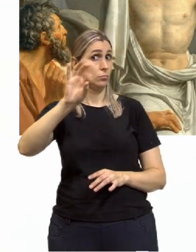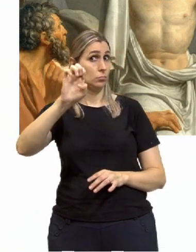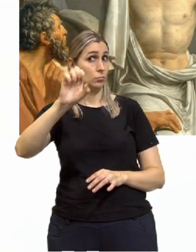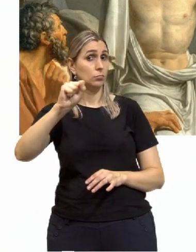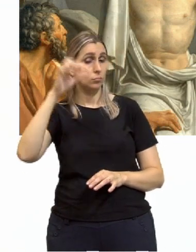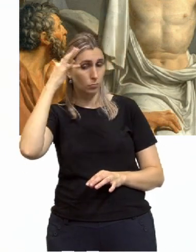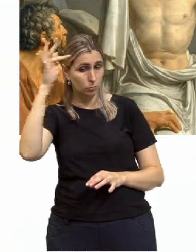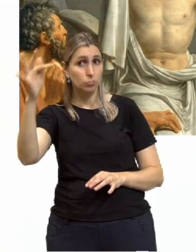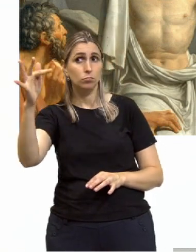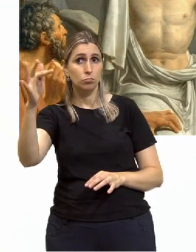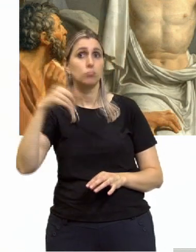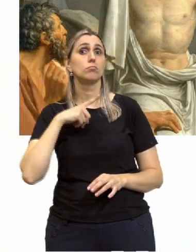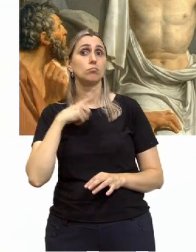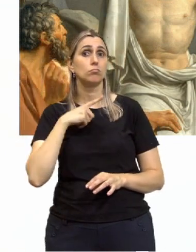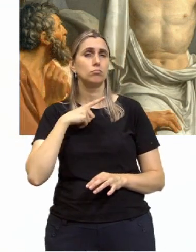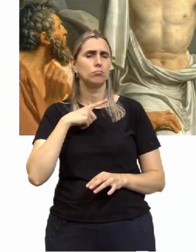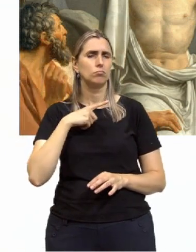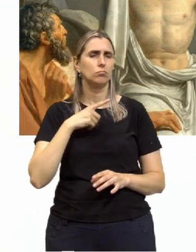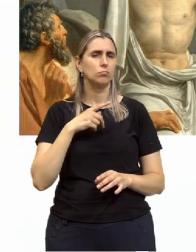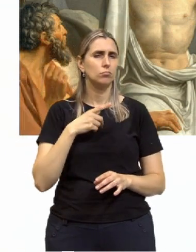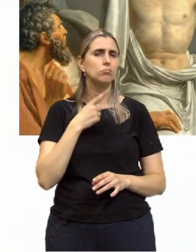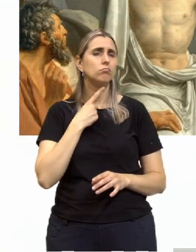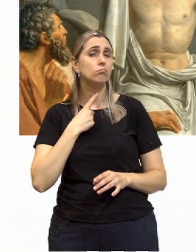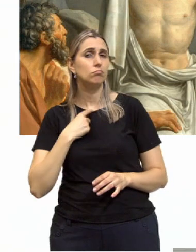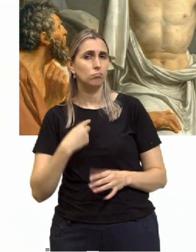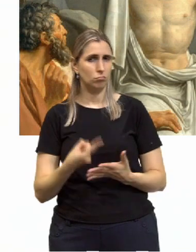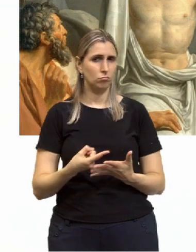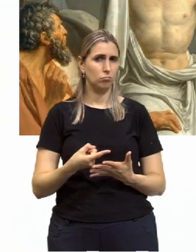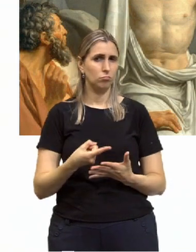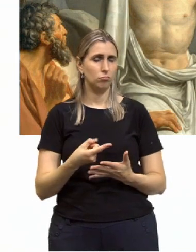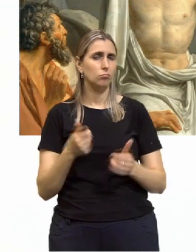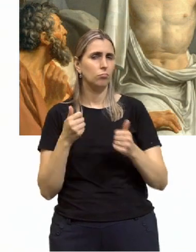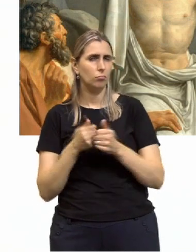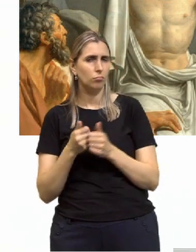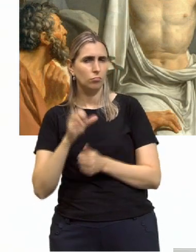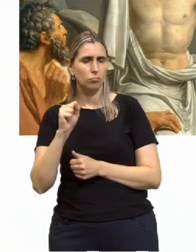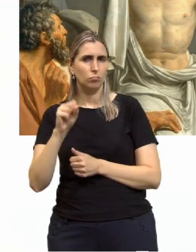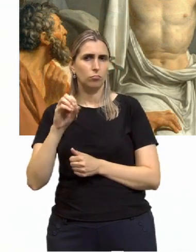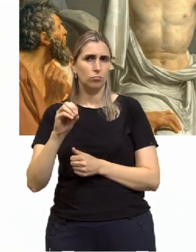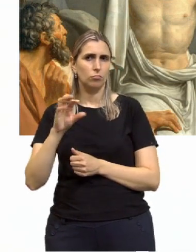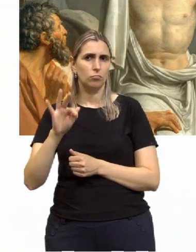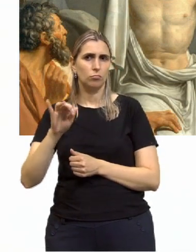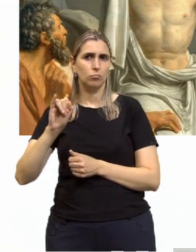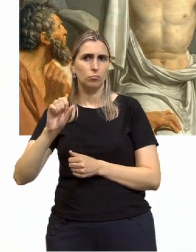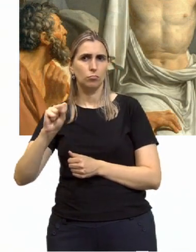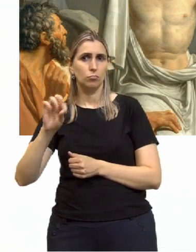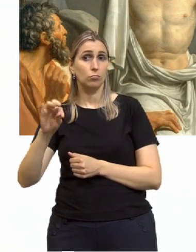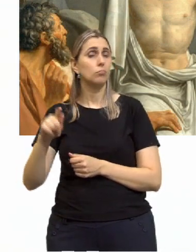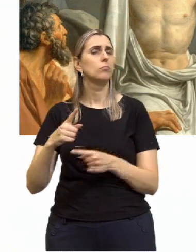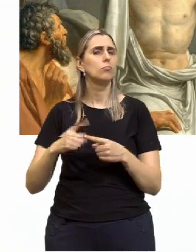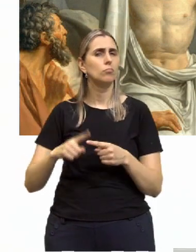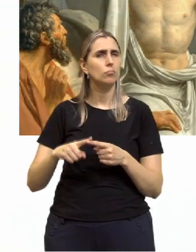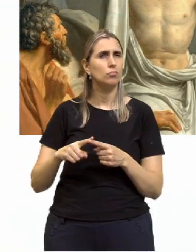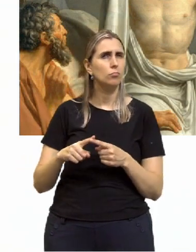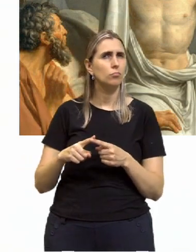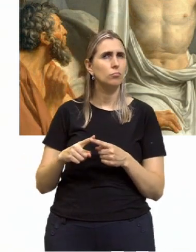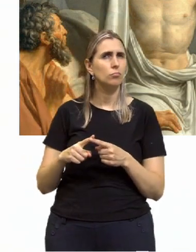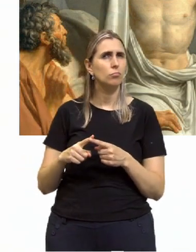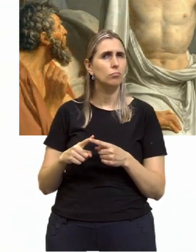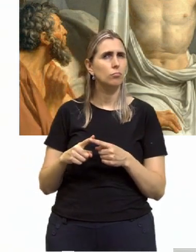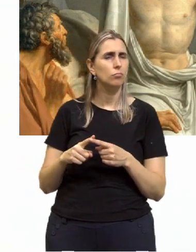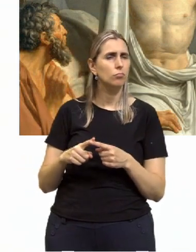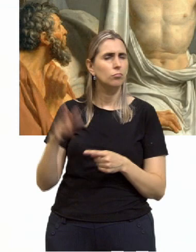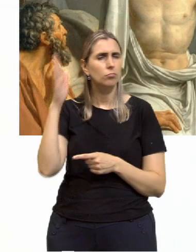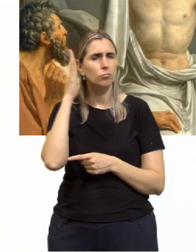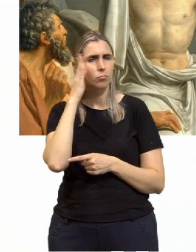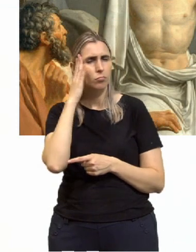ele tinha lá os seus afetos, ele era um sofista, justamente por quê? Porque se tentou a existência de um